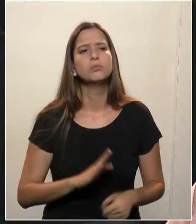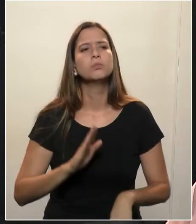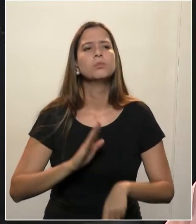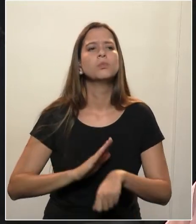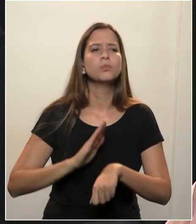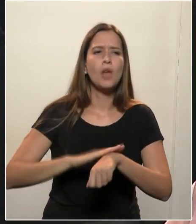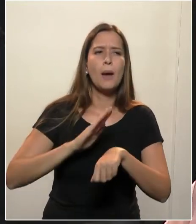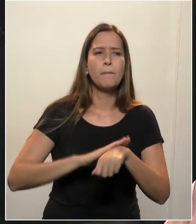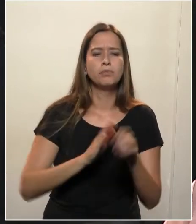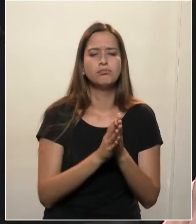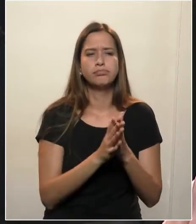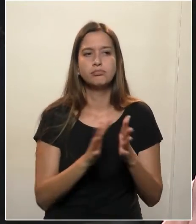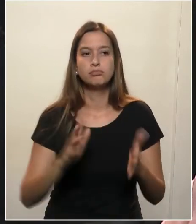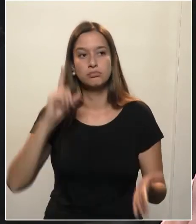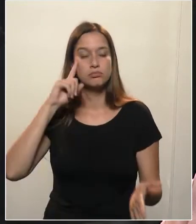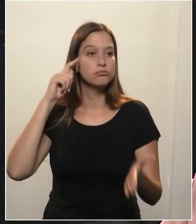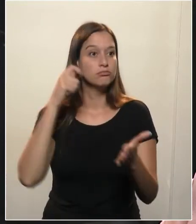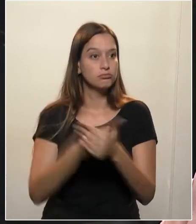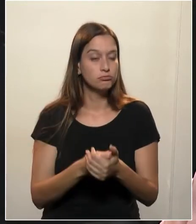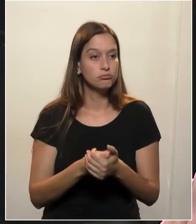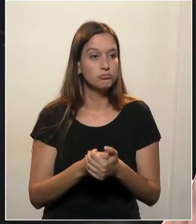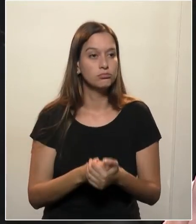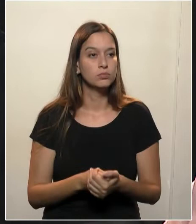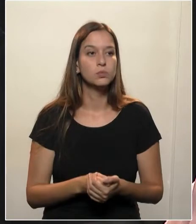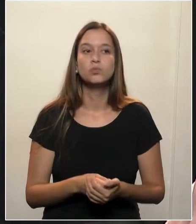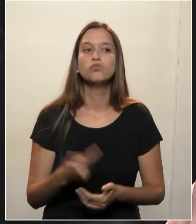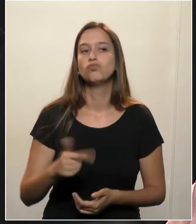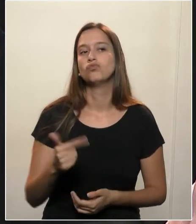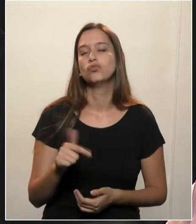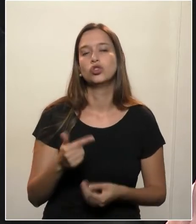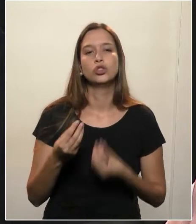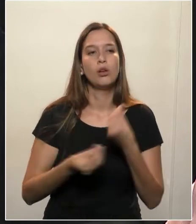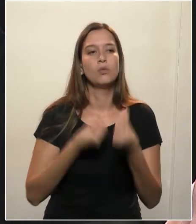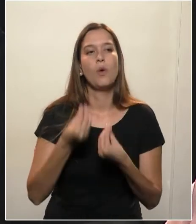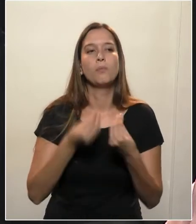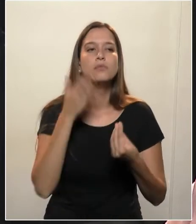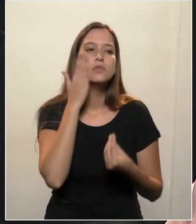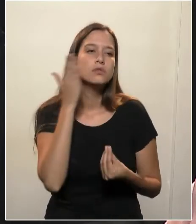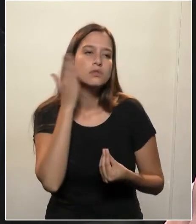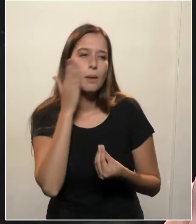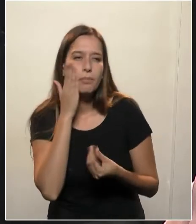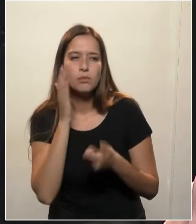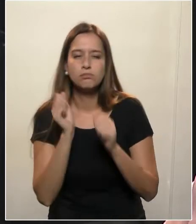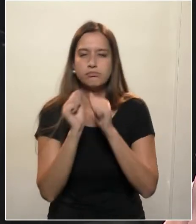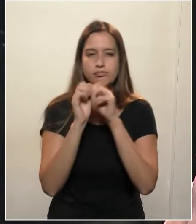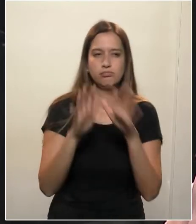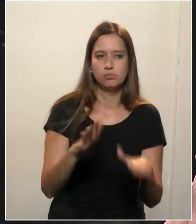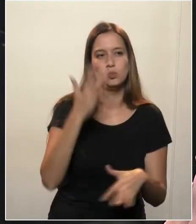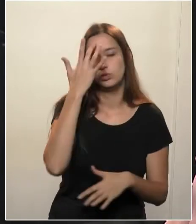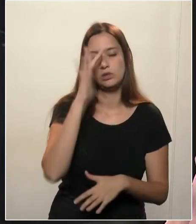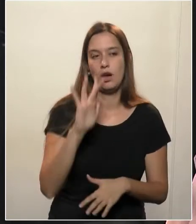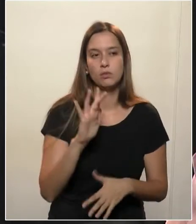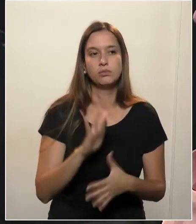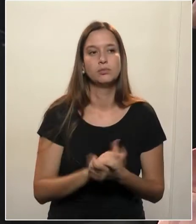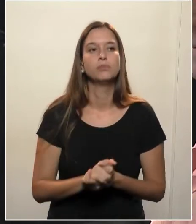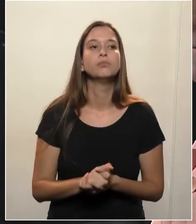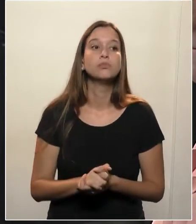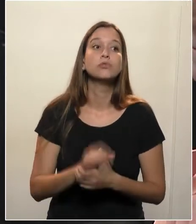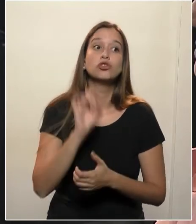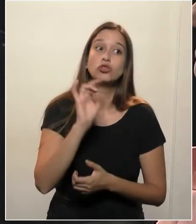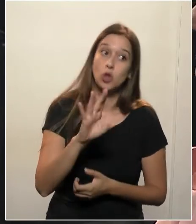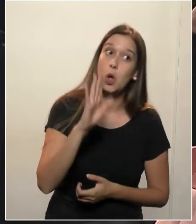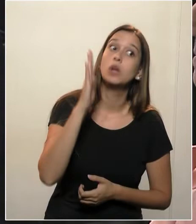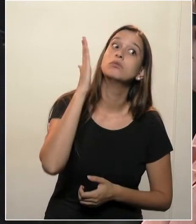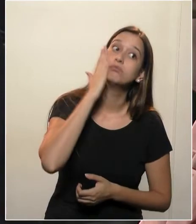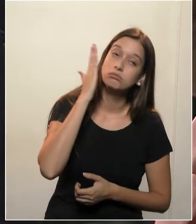havia absolutamente forma nenhuma de se saber que era uma epidemia. Só sabíamos que as pessoas estavam morrendo de meningite, mas não sabíamos que era uma epidemia. E